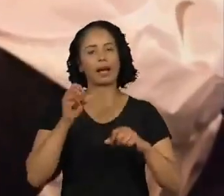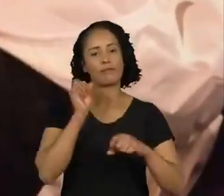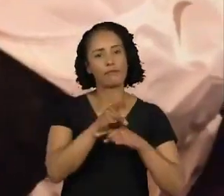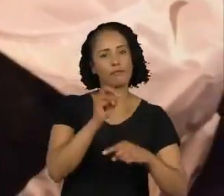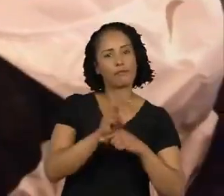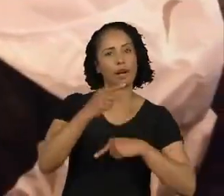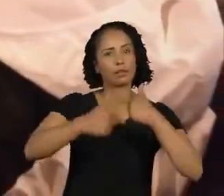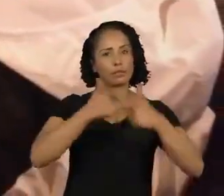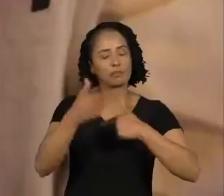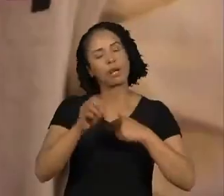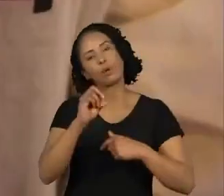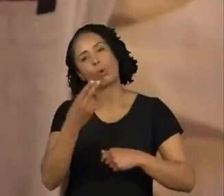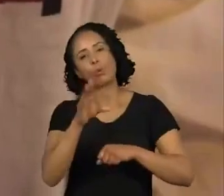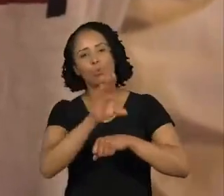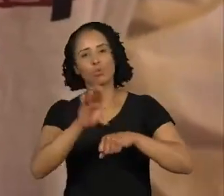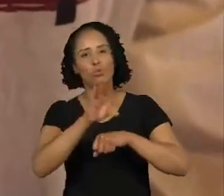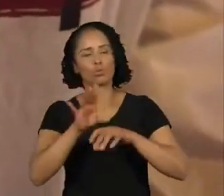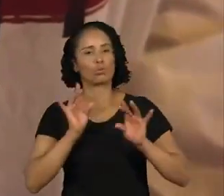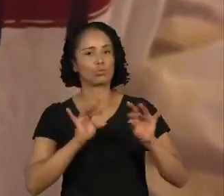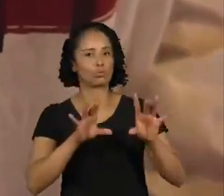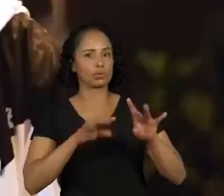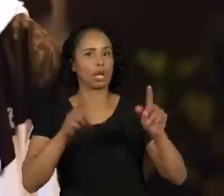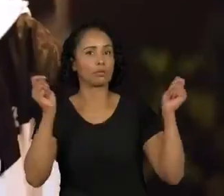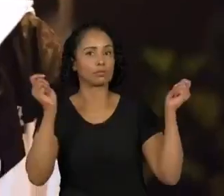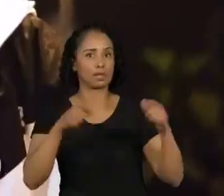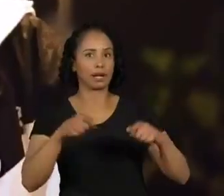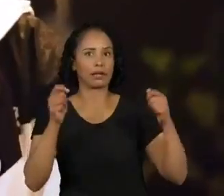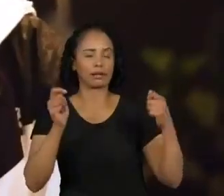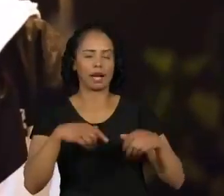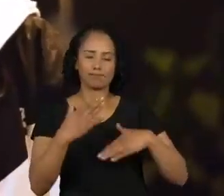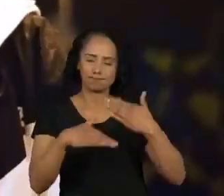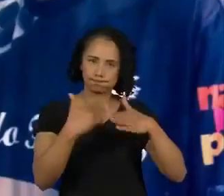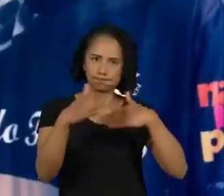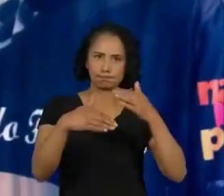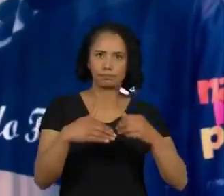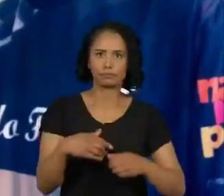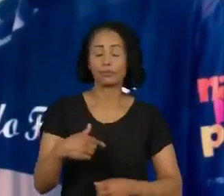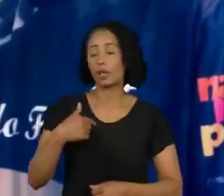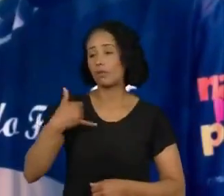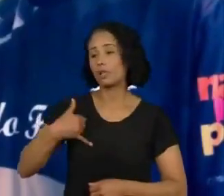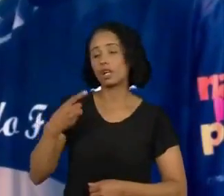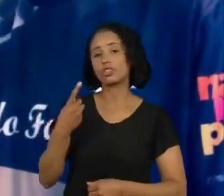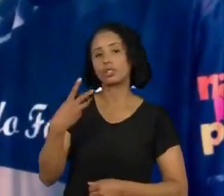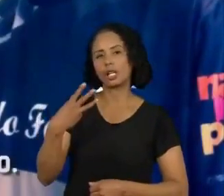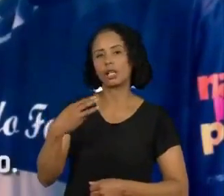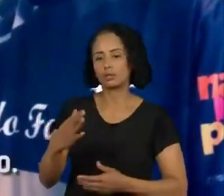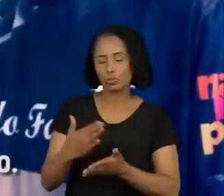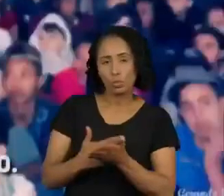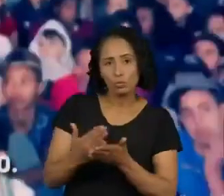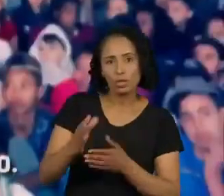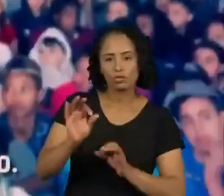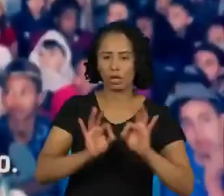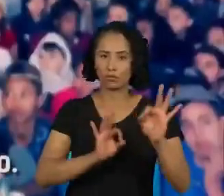técnico que tem tudo a ver com o talento que ele tem. Desde os 13 anos eu faço parte do Gerando Falcões, eu comecei lá com um projeto cultural, que o ZM6 pela